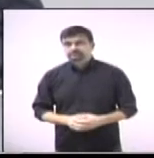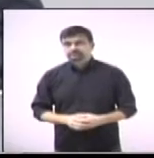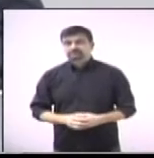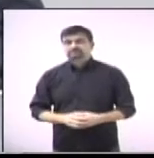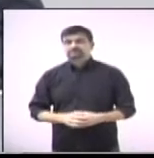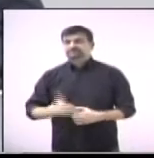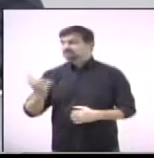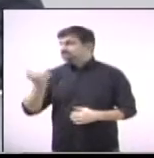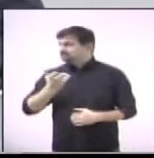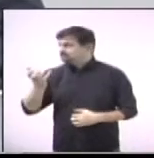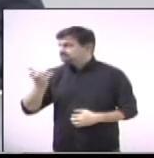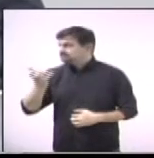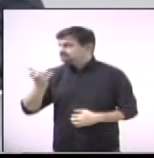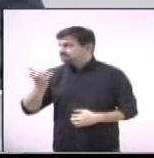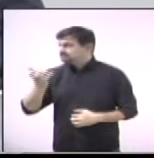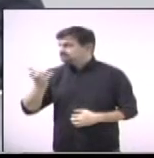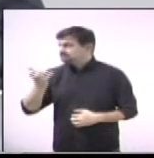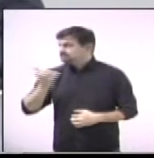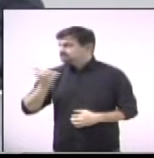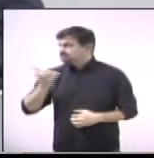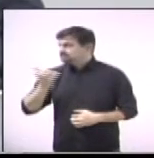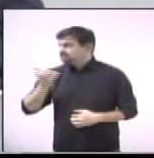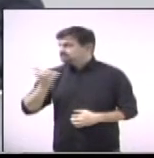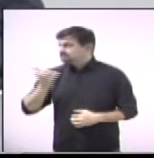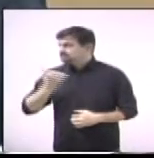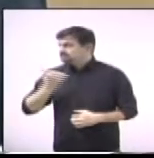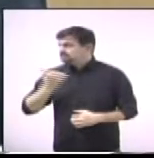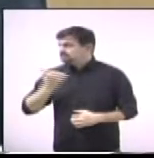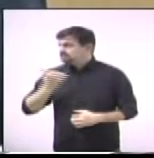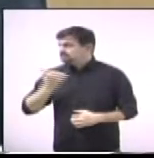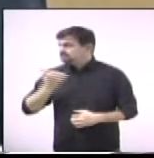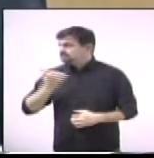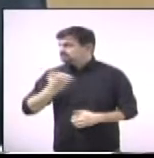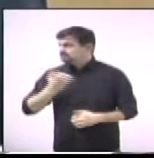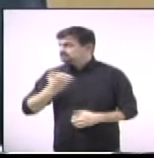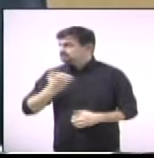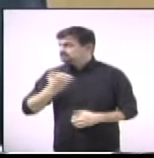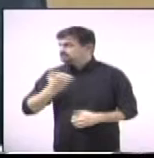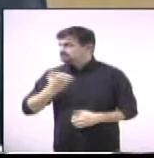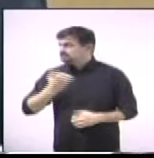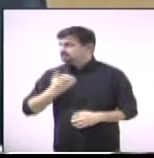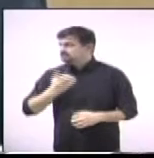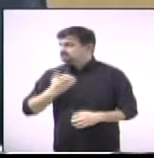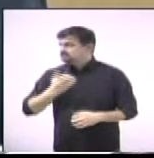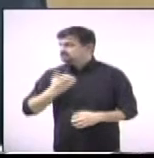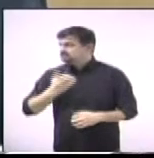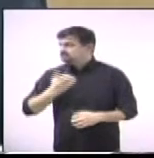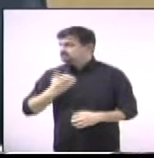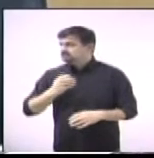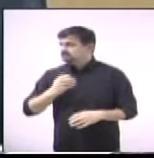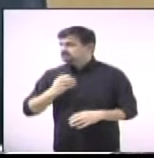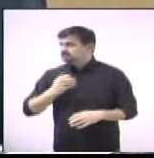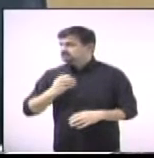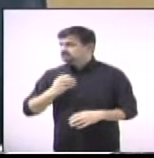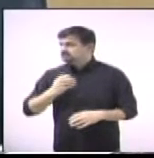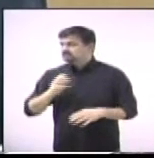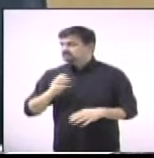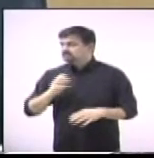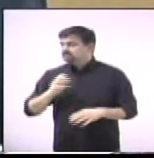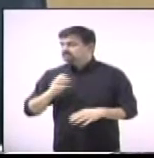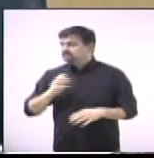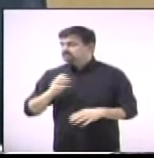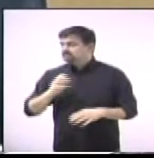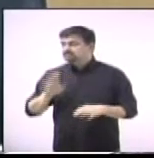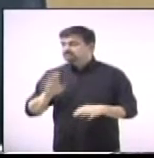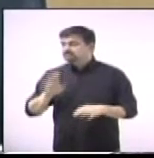Quero deixar os meus parabéns aos vereadores Zé Cuco e Danilo pelas moções